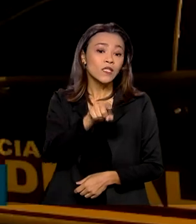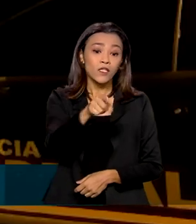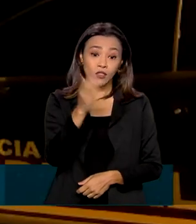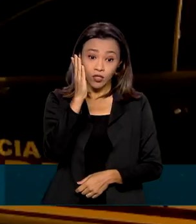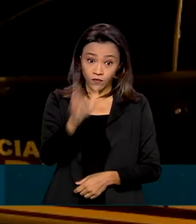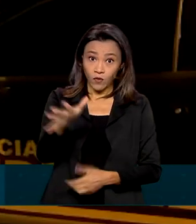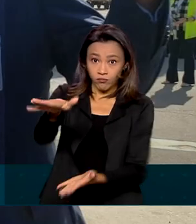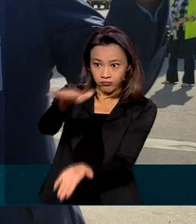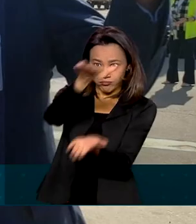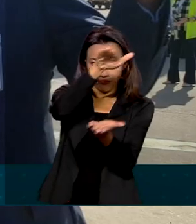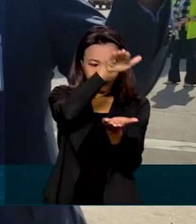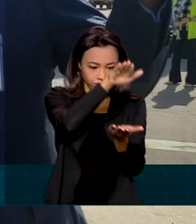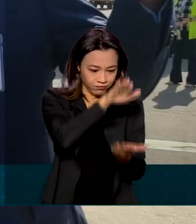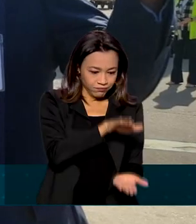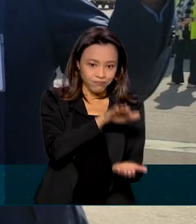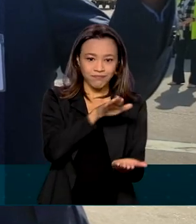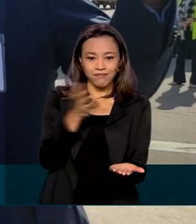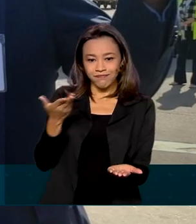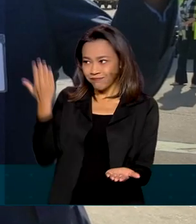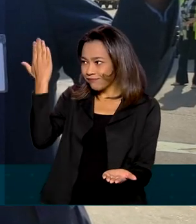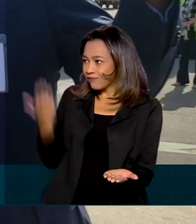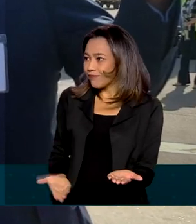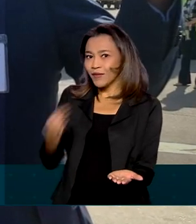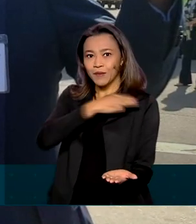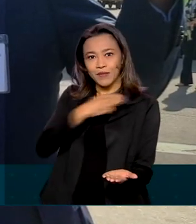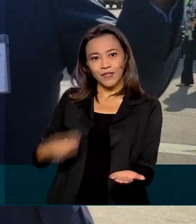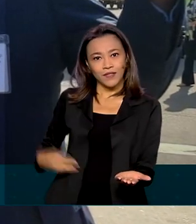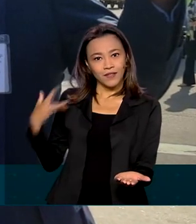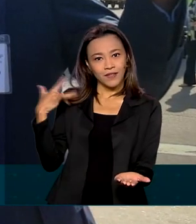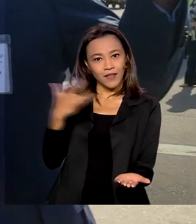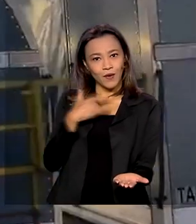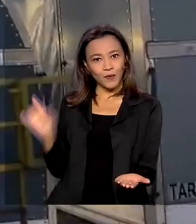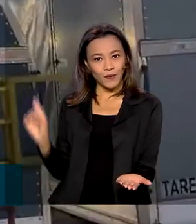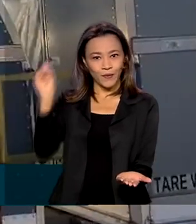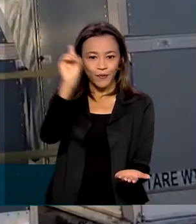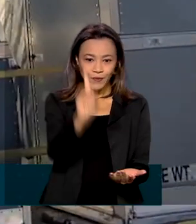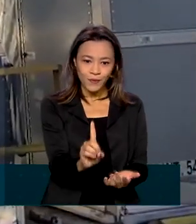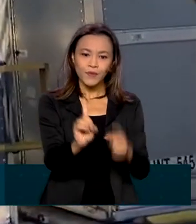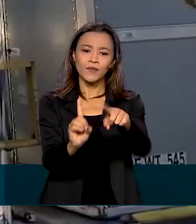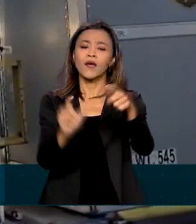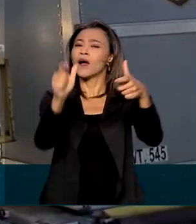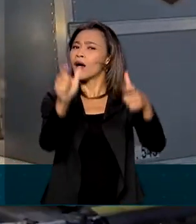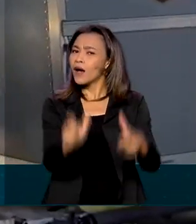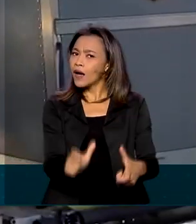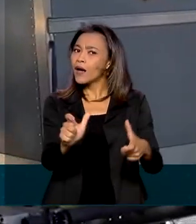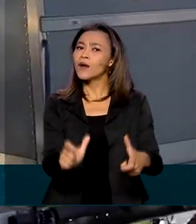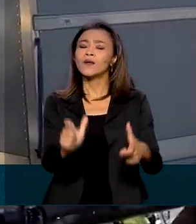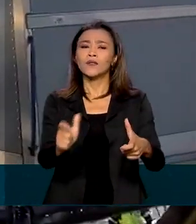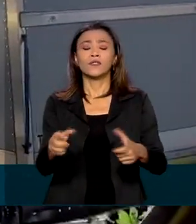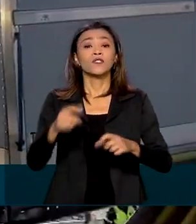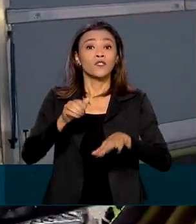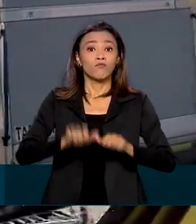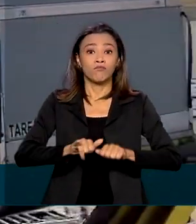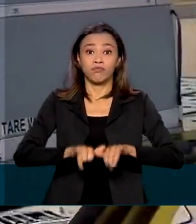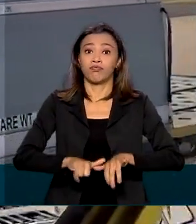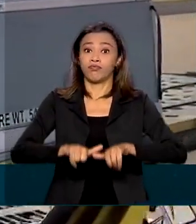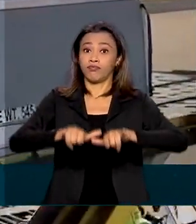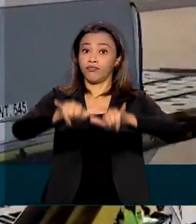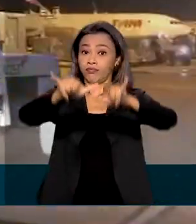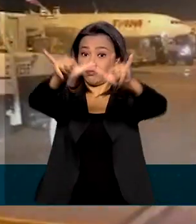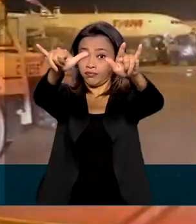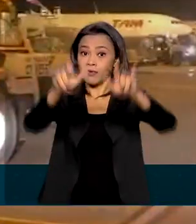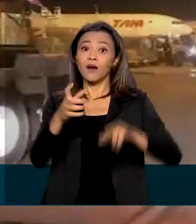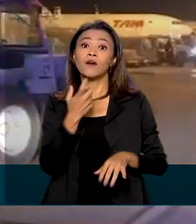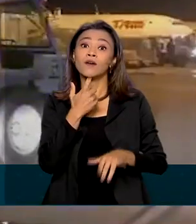foram recebidos pelo ministro da Saúde, Marcelo Queiroga, no aeroporto de Viracopos, em Campinas, São